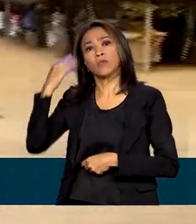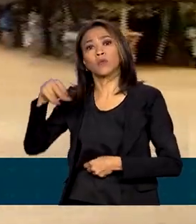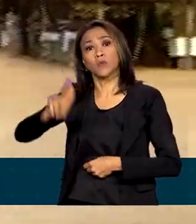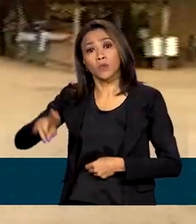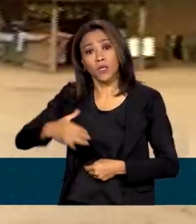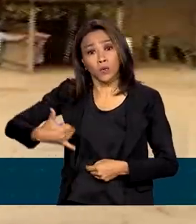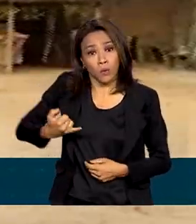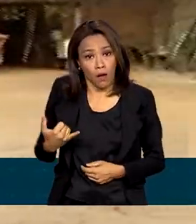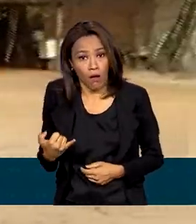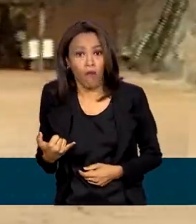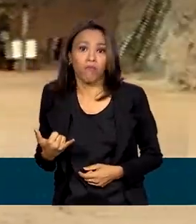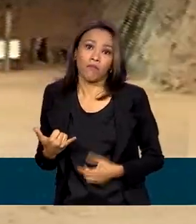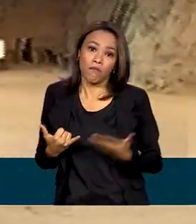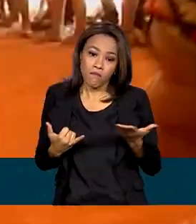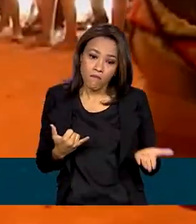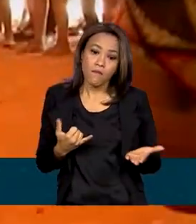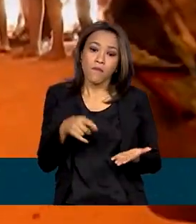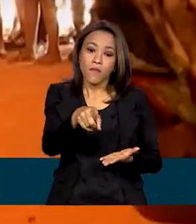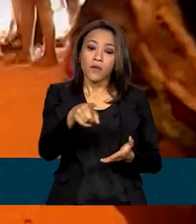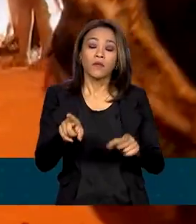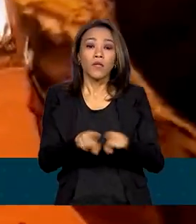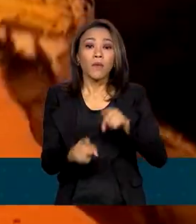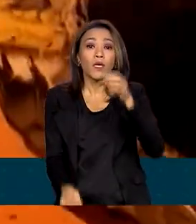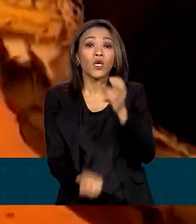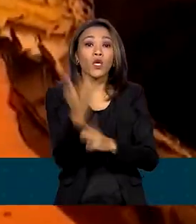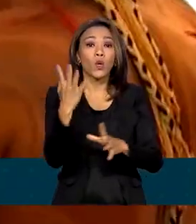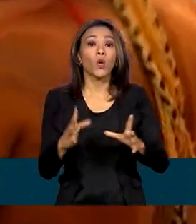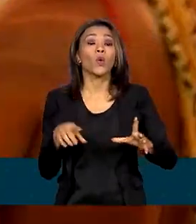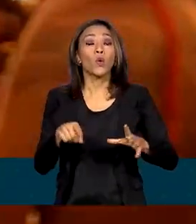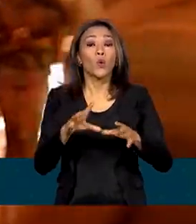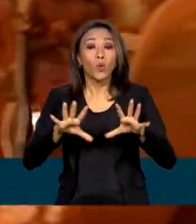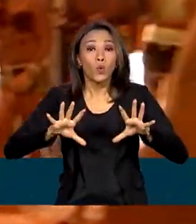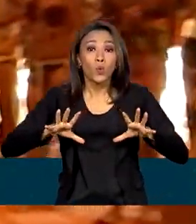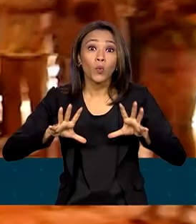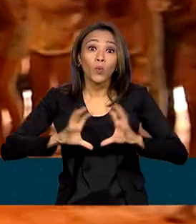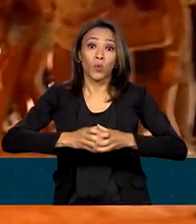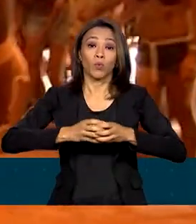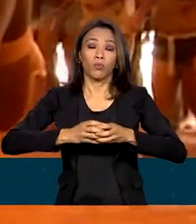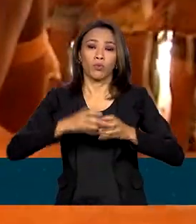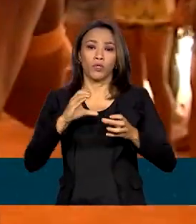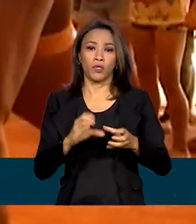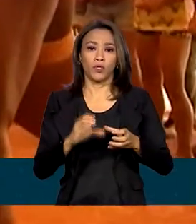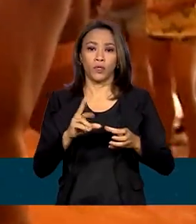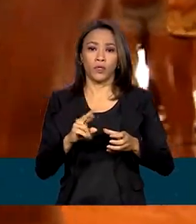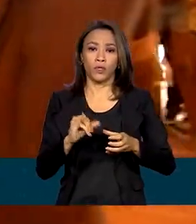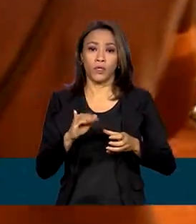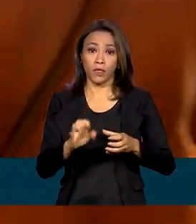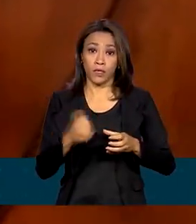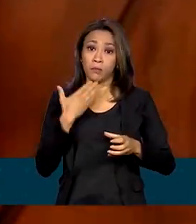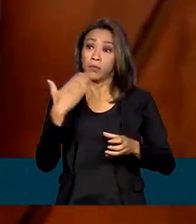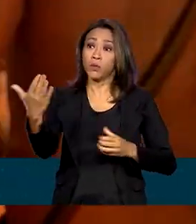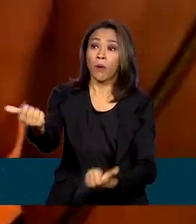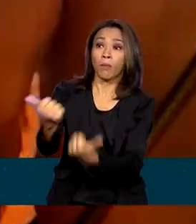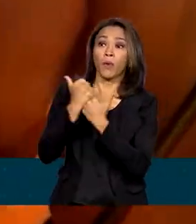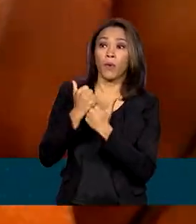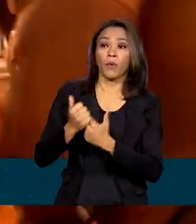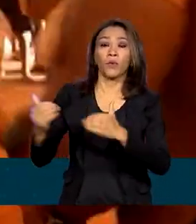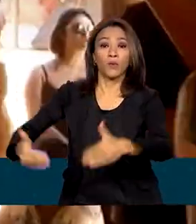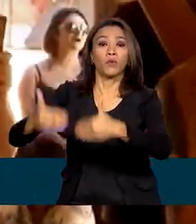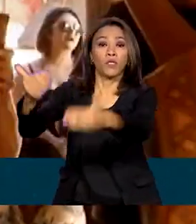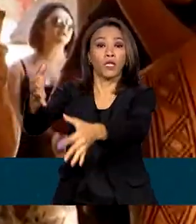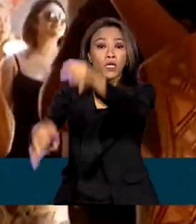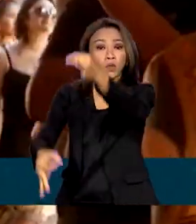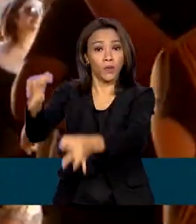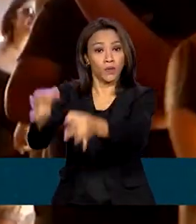por meio do forte armamento. Além da criação do gabinete de crise, Guajajara também solicitou ao Ministério da Justiça e Segurança Pública o envio da